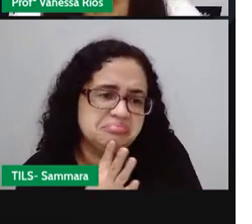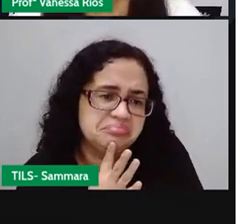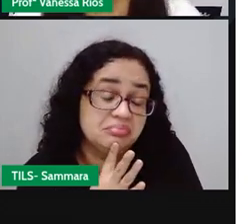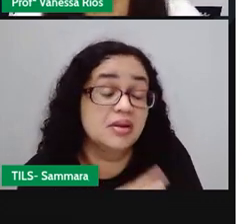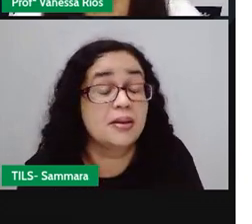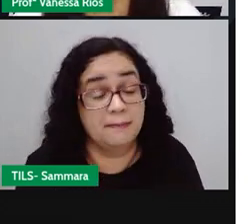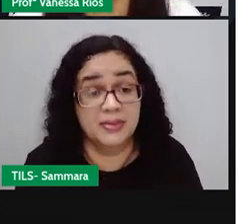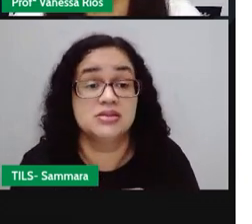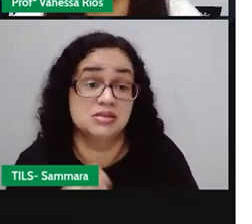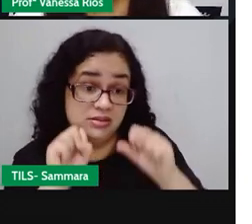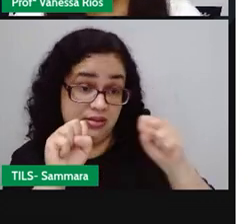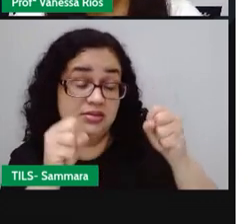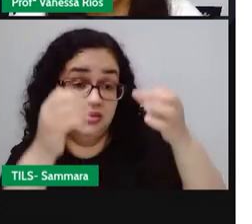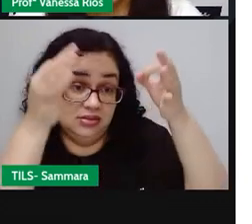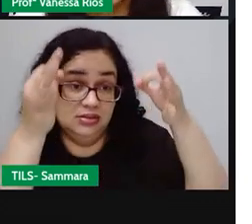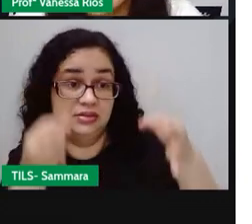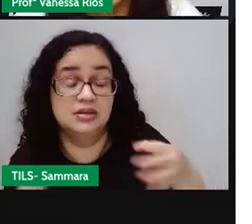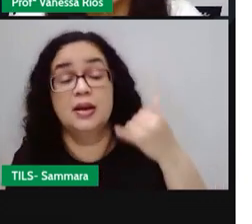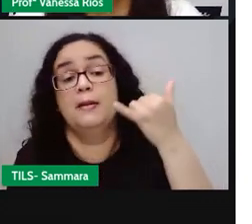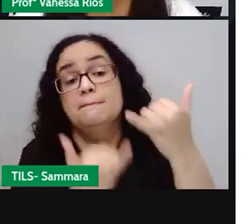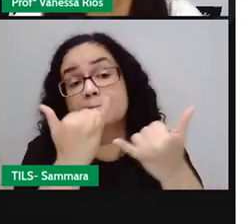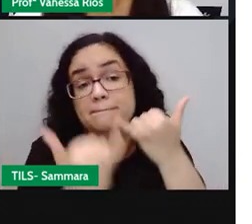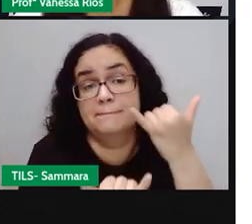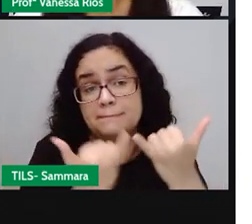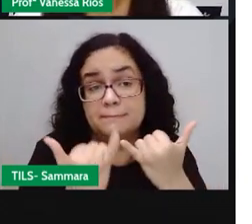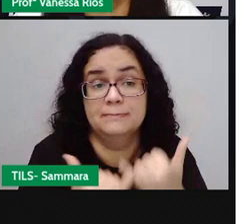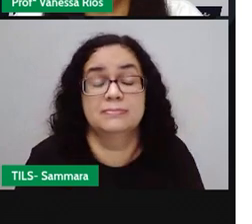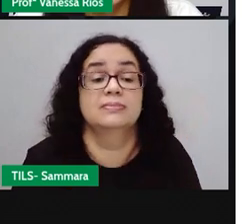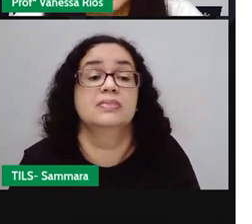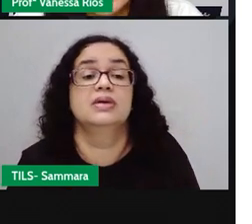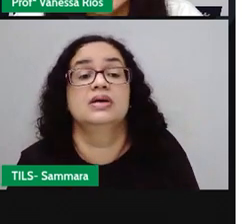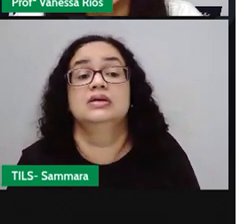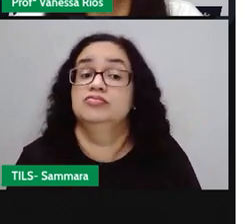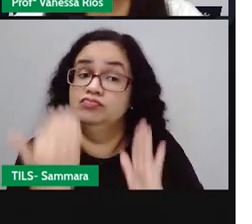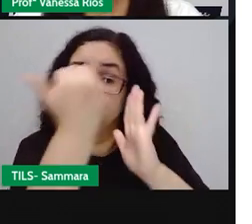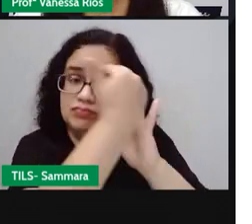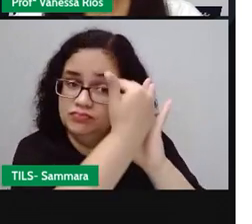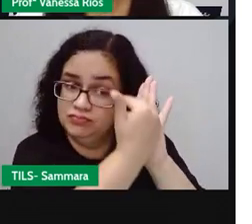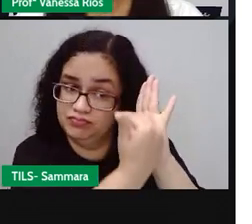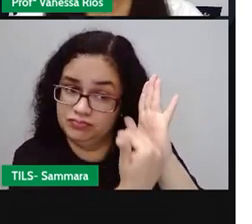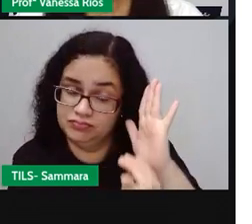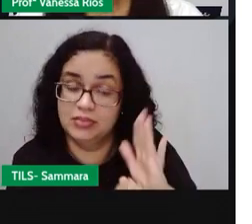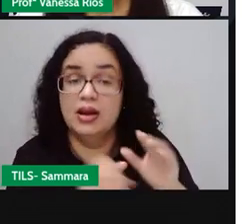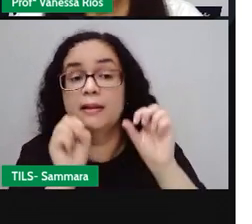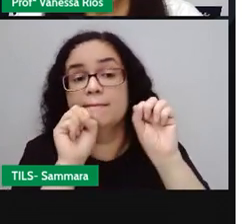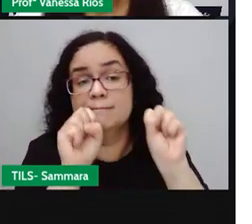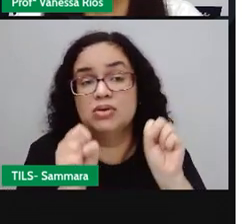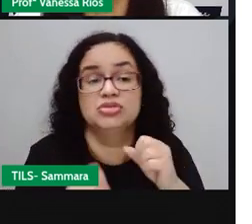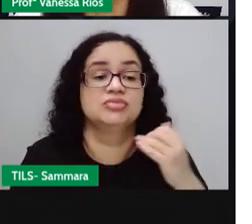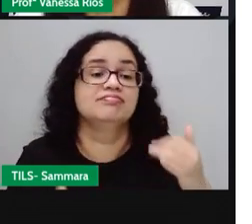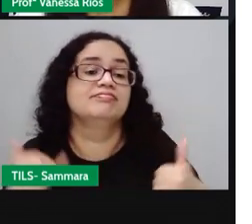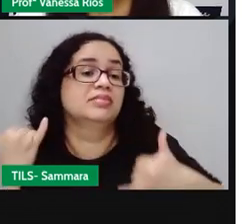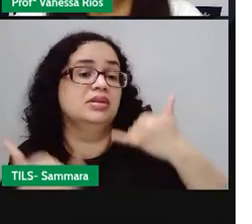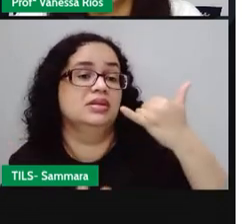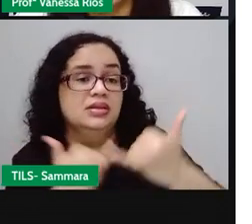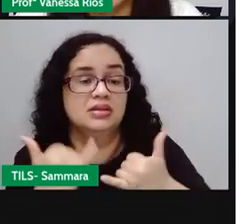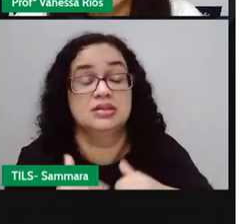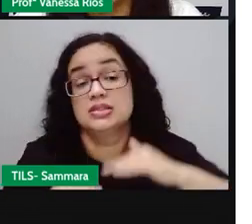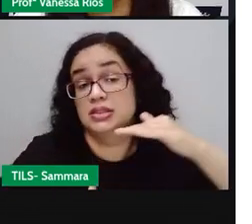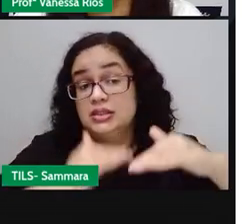Mas eu tenho certeza aí que a sua lista de brincadeira é muito grande, que você pode aí se divertir e se